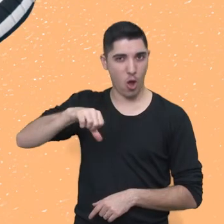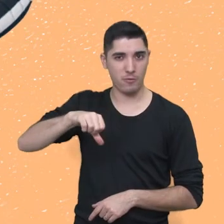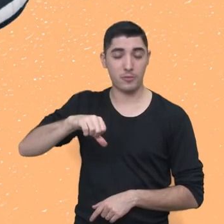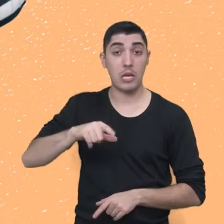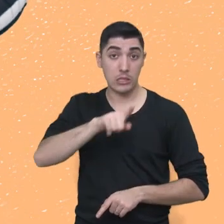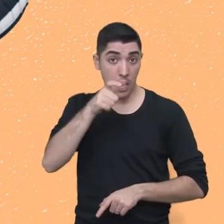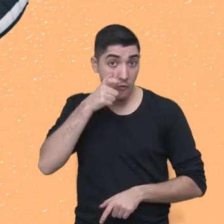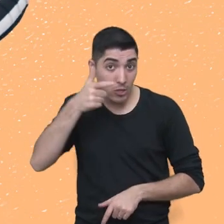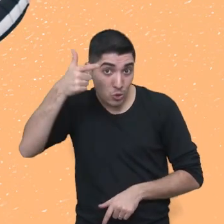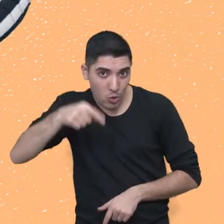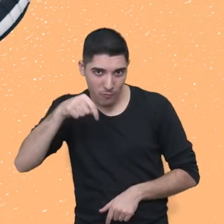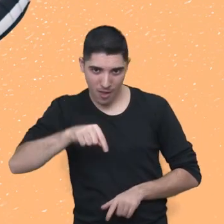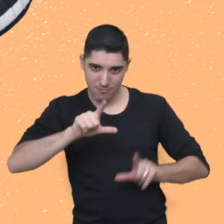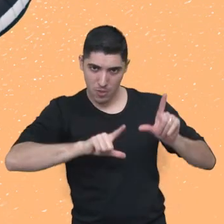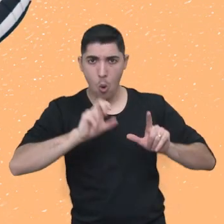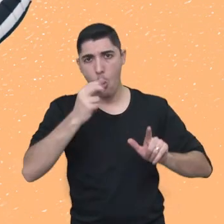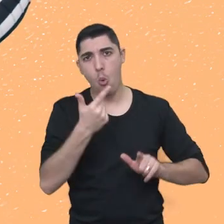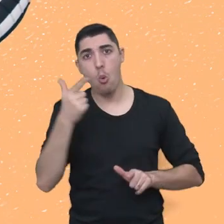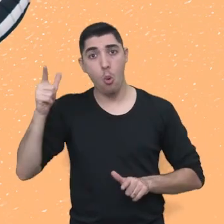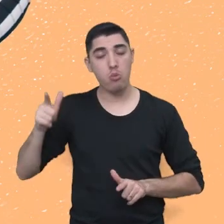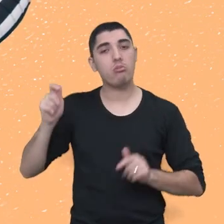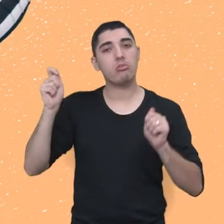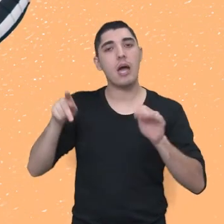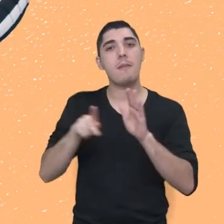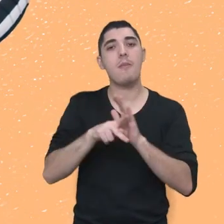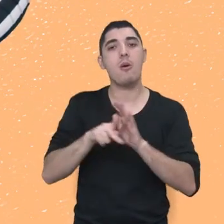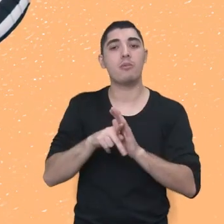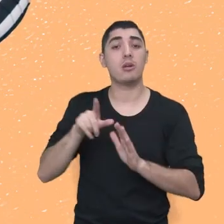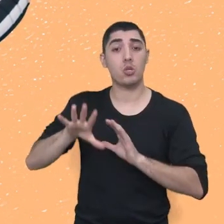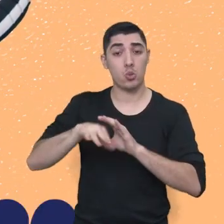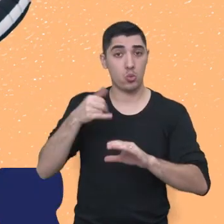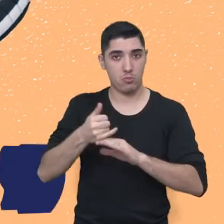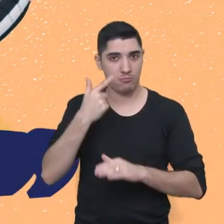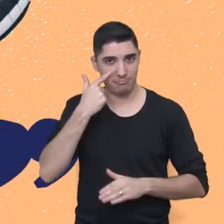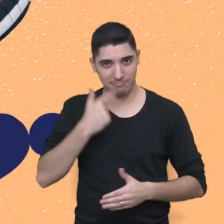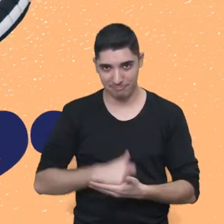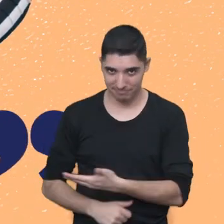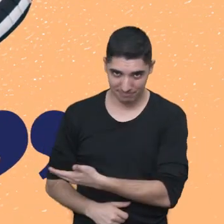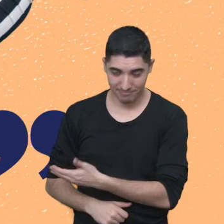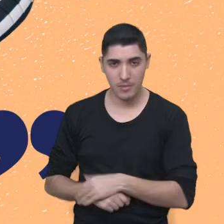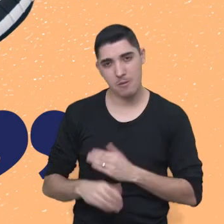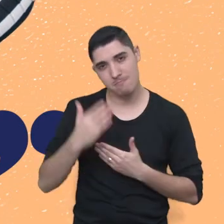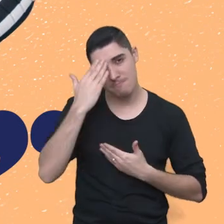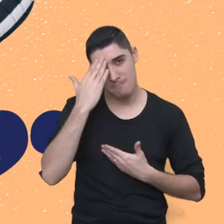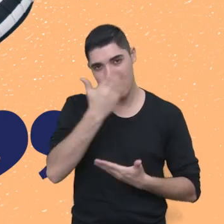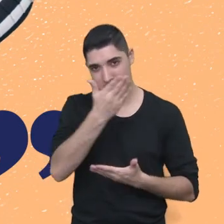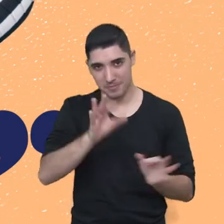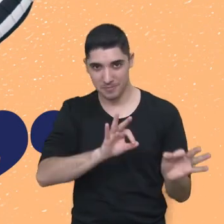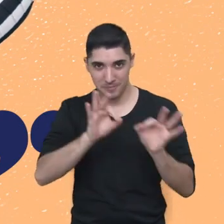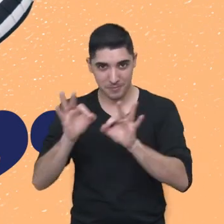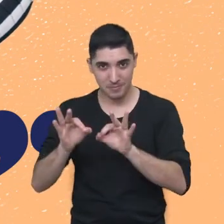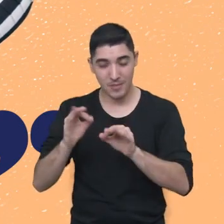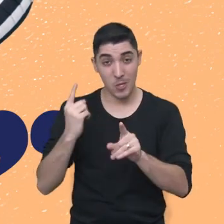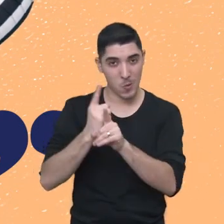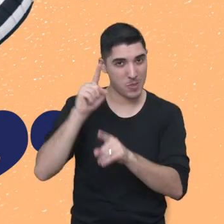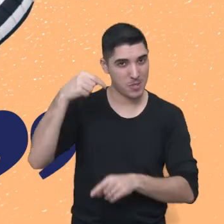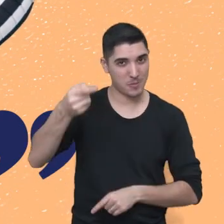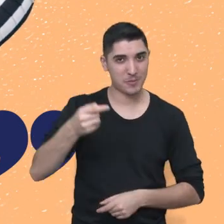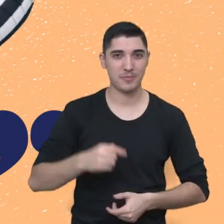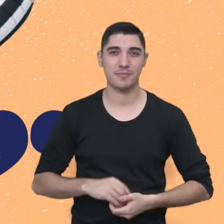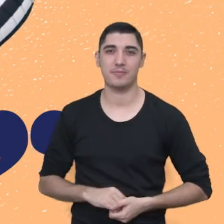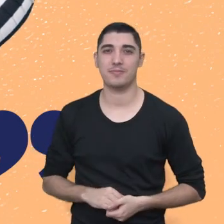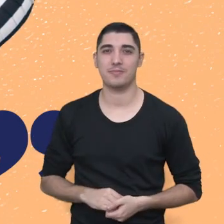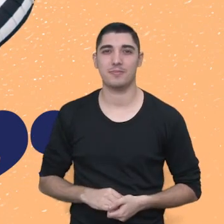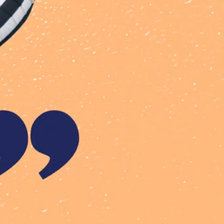9. Para rever este programa e todos os outros, acesse o nosso canal do YouTube. Muito obrigada pela sua companhia e